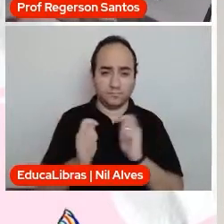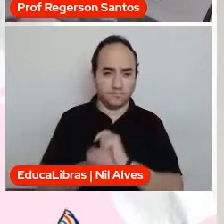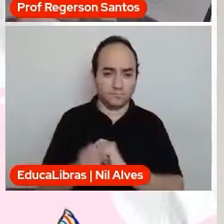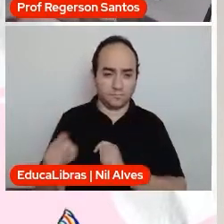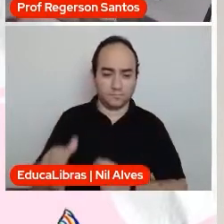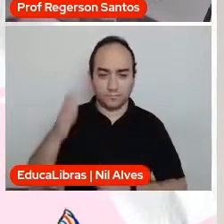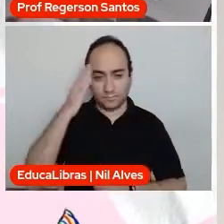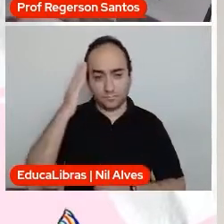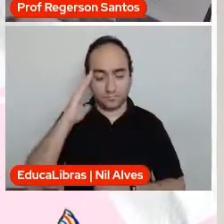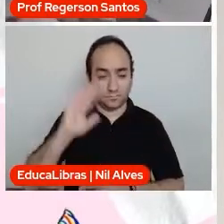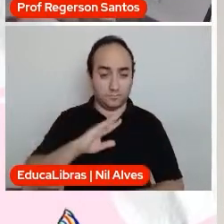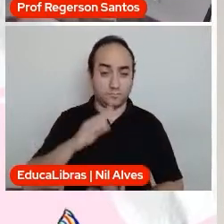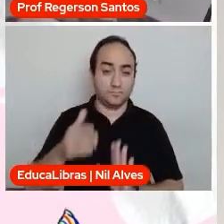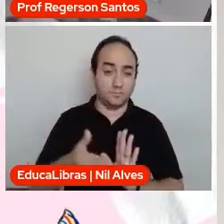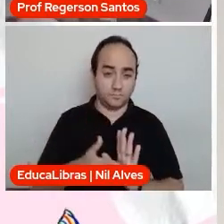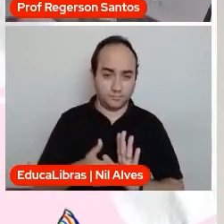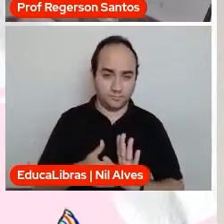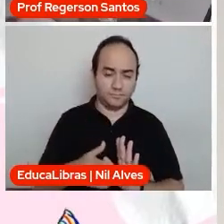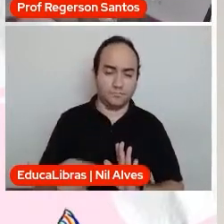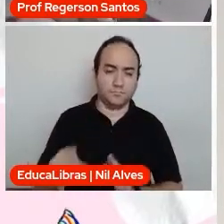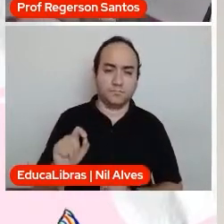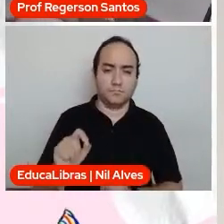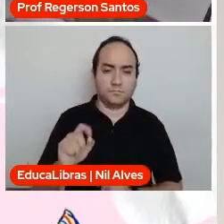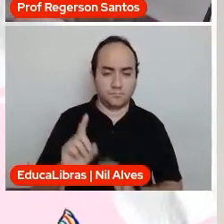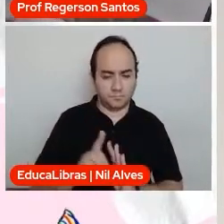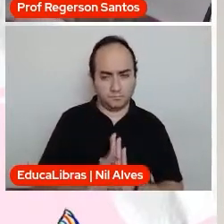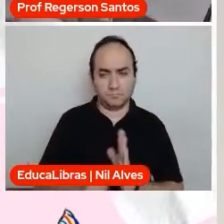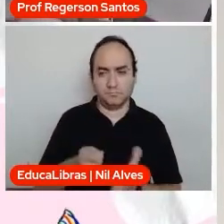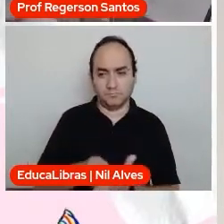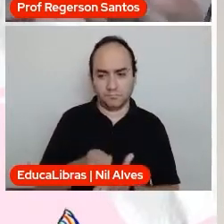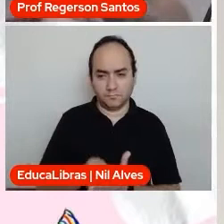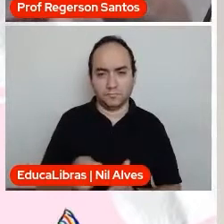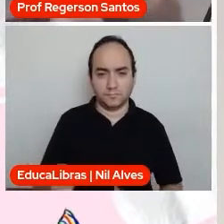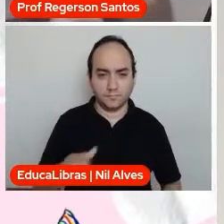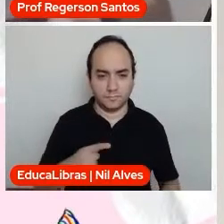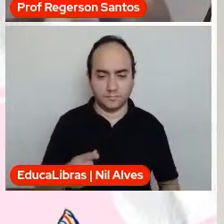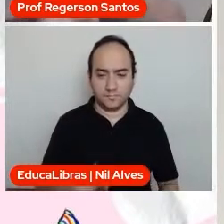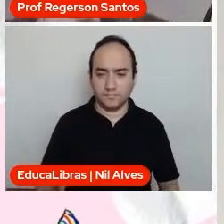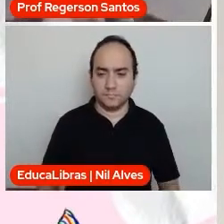simples possível, aquilo que ele é de direito. Pode passar.